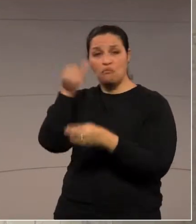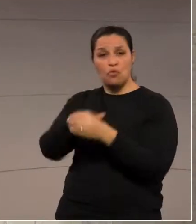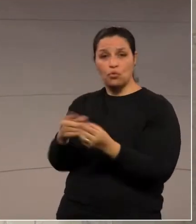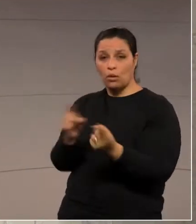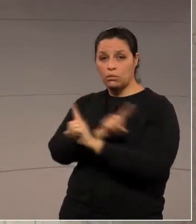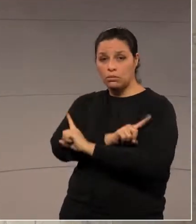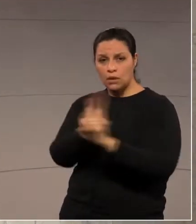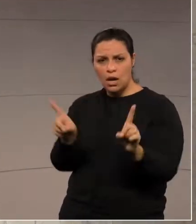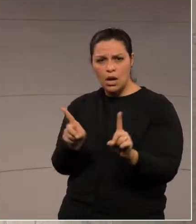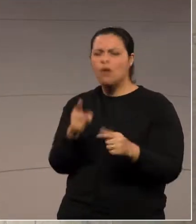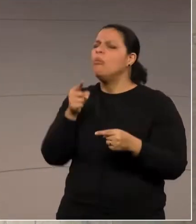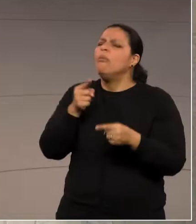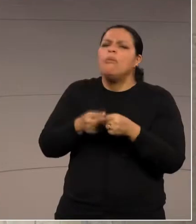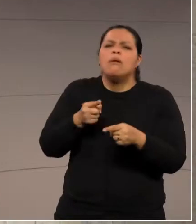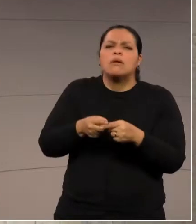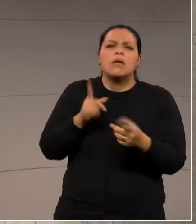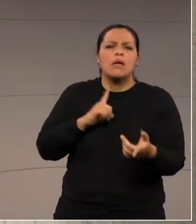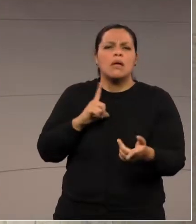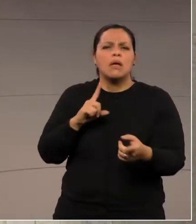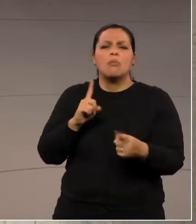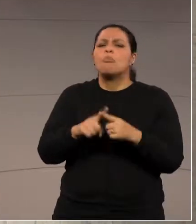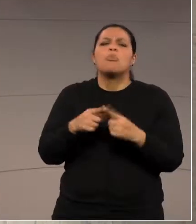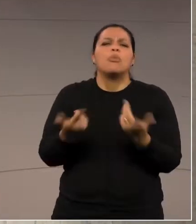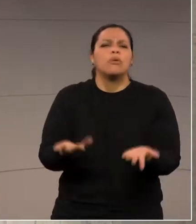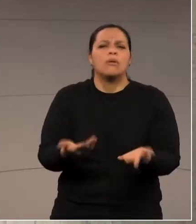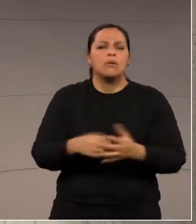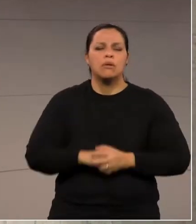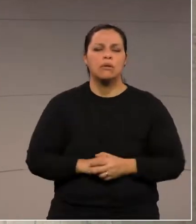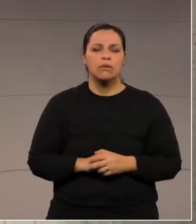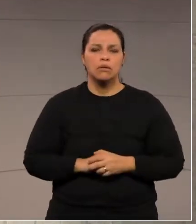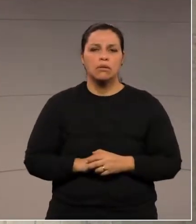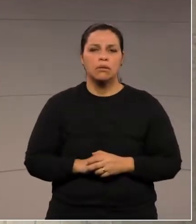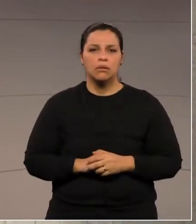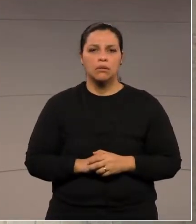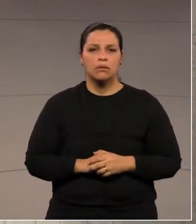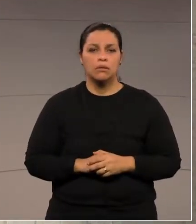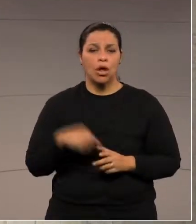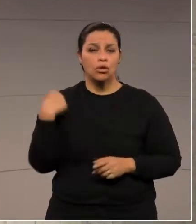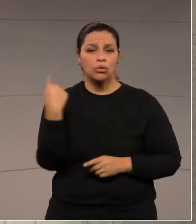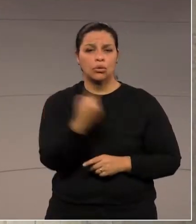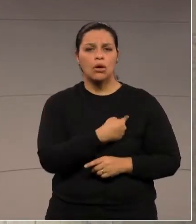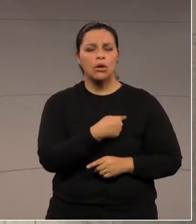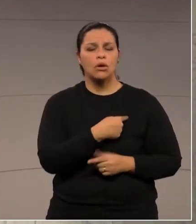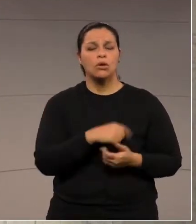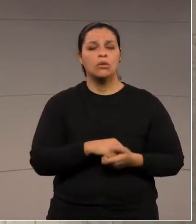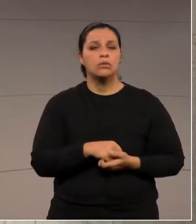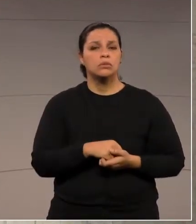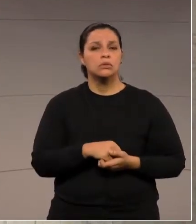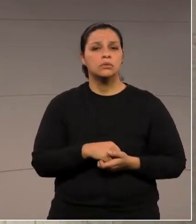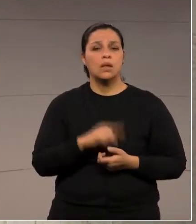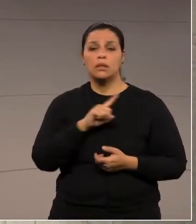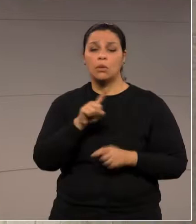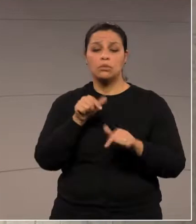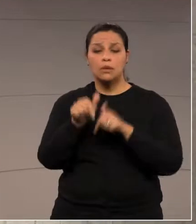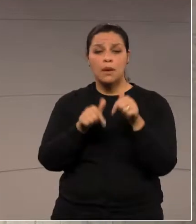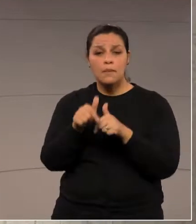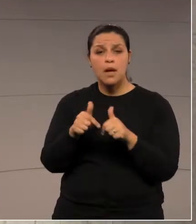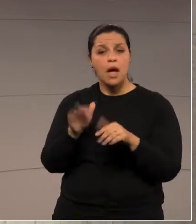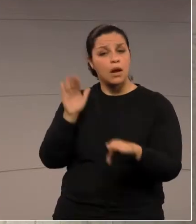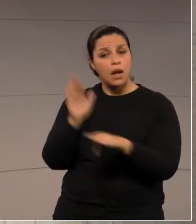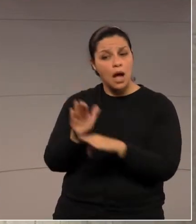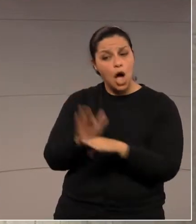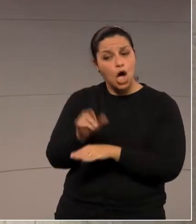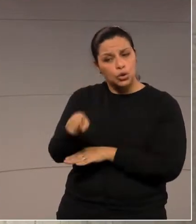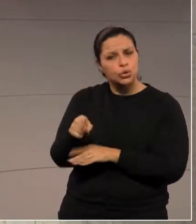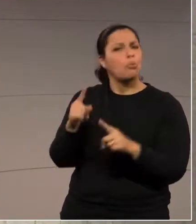não tem porquê a gente não trabalhar em prol